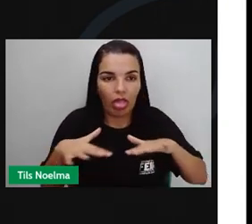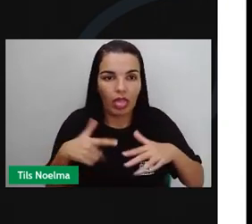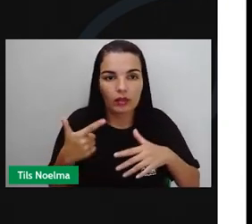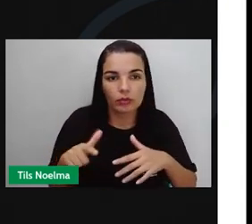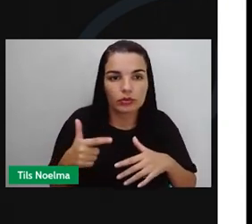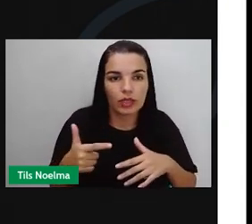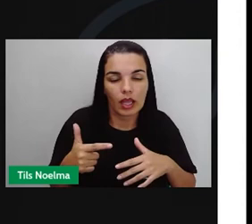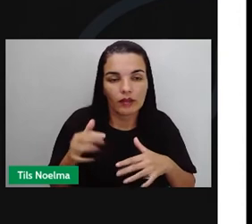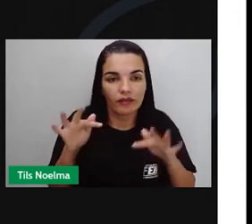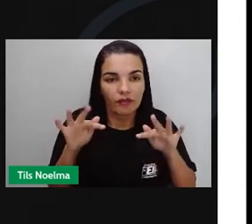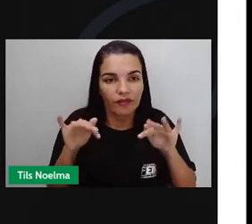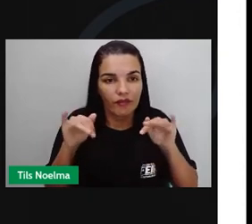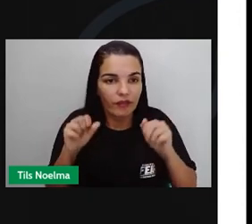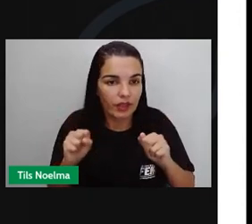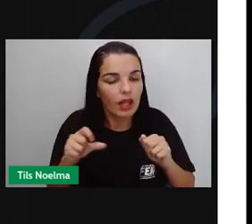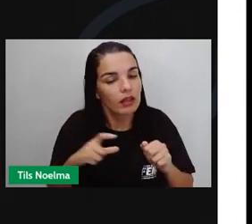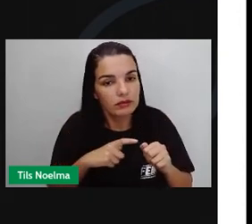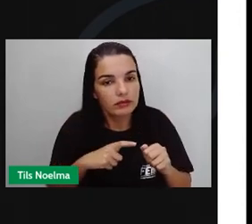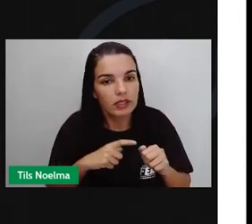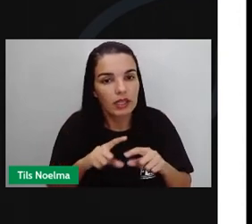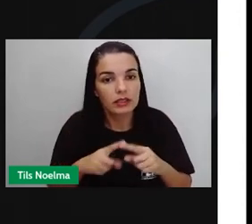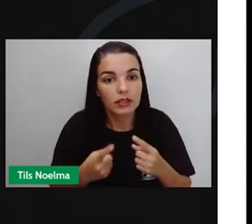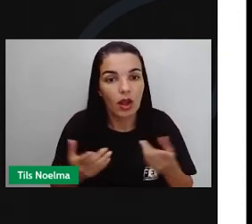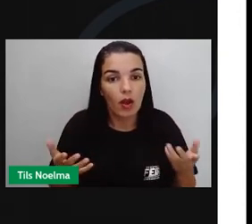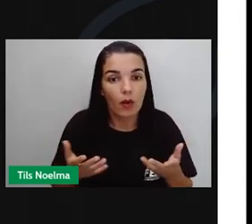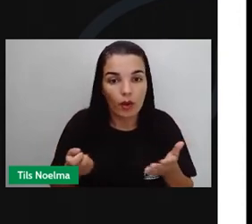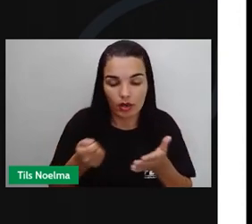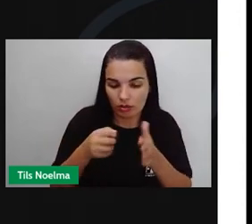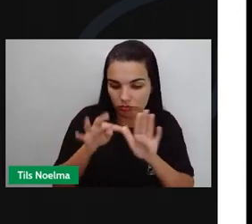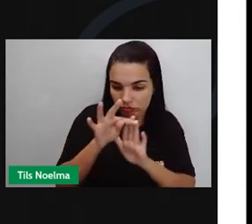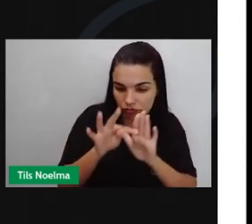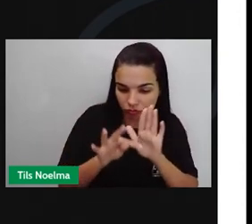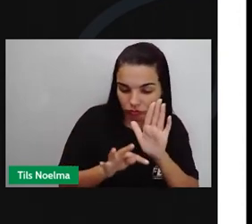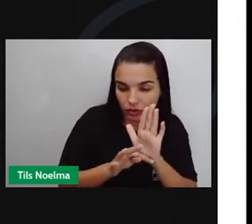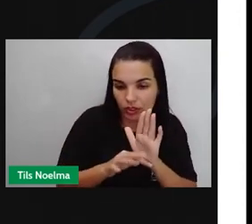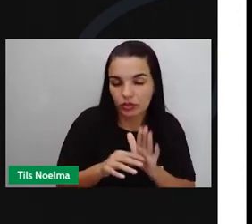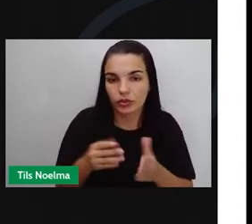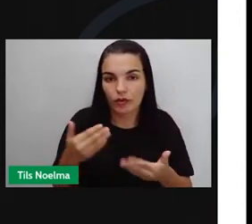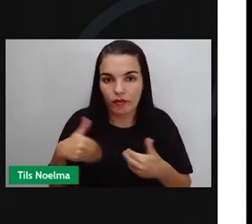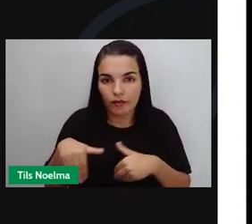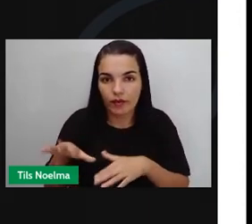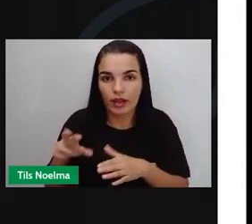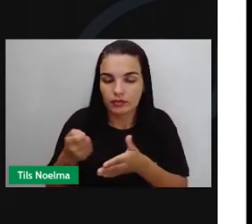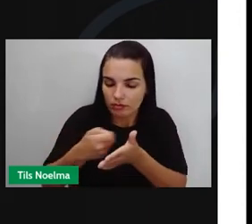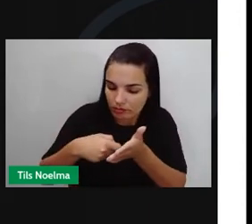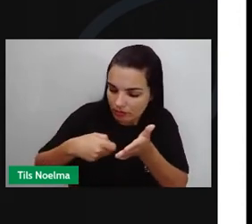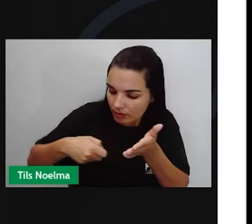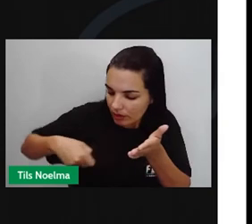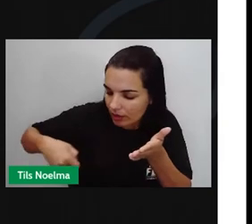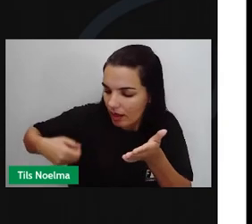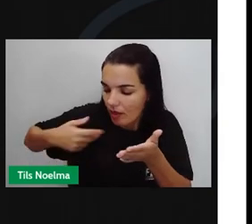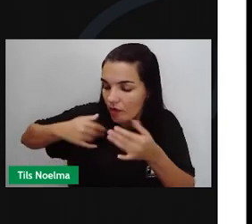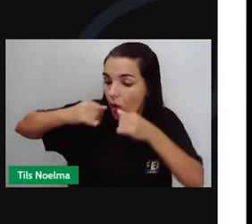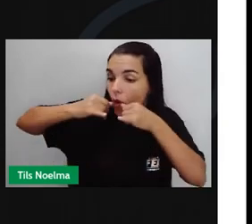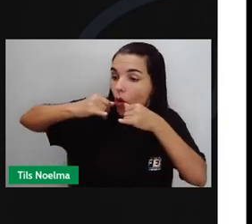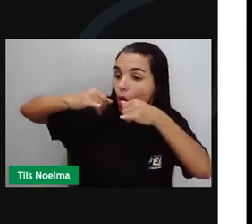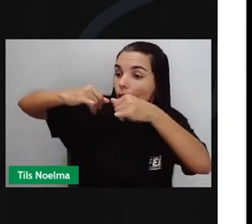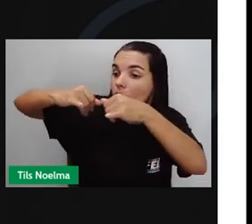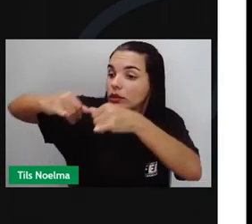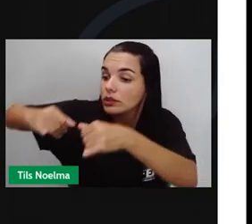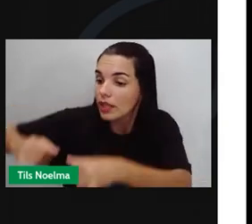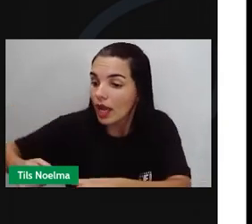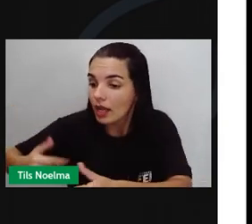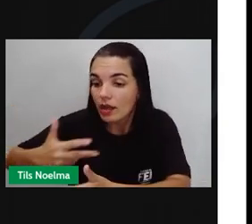uma conclusão. O texto que eu vou escrever é um texto narrativo. Eu vou ser narradora. Eu vou contar em terceira pessoa.